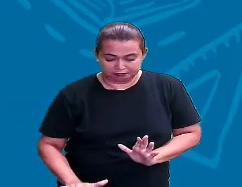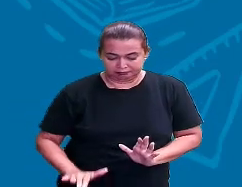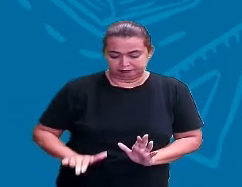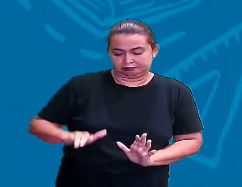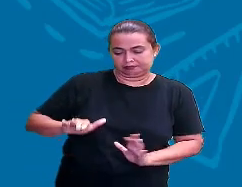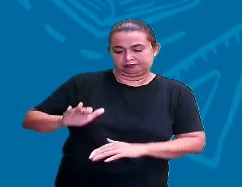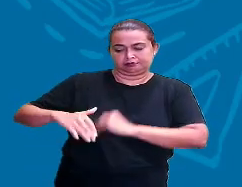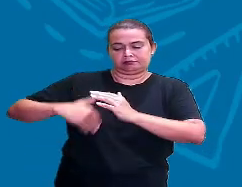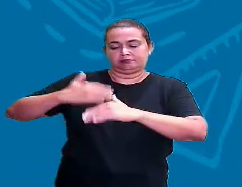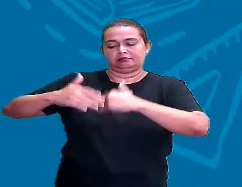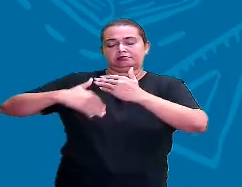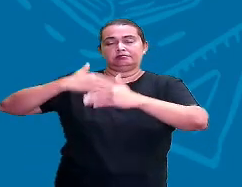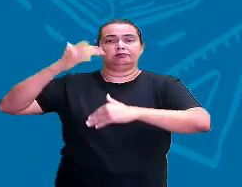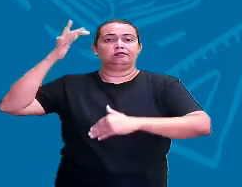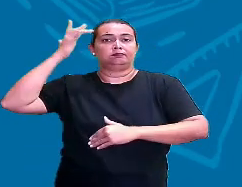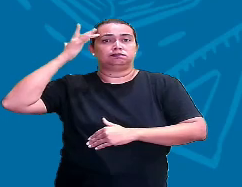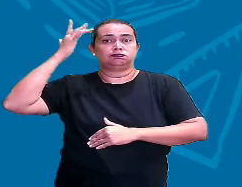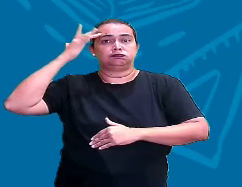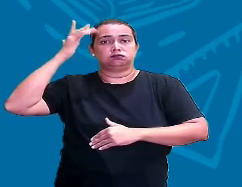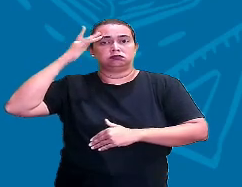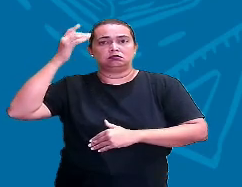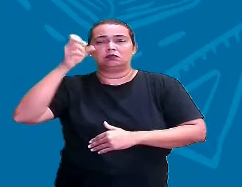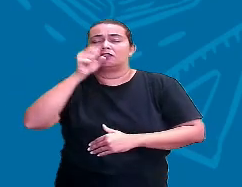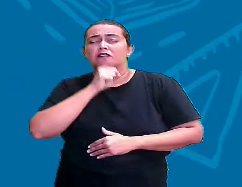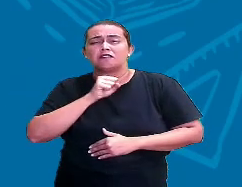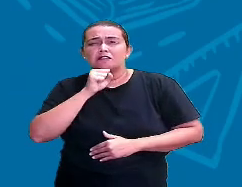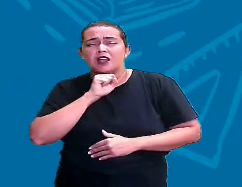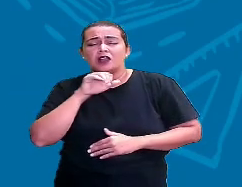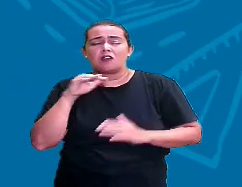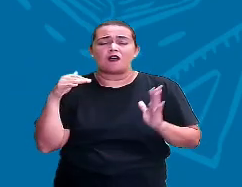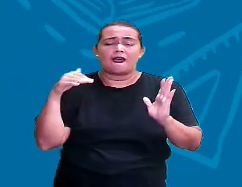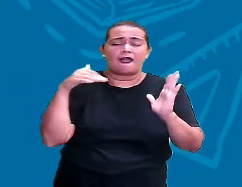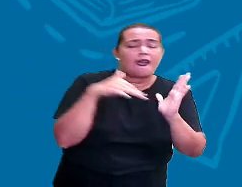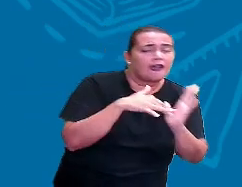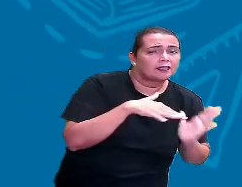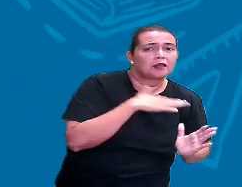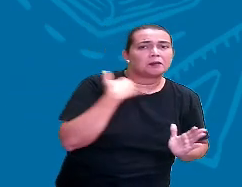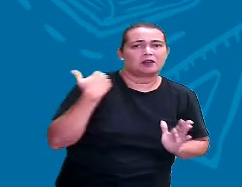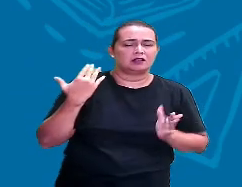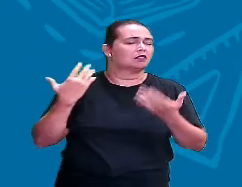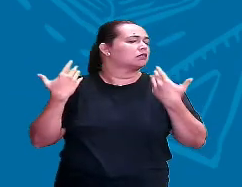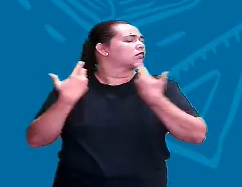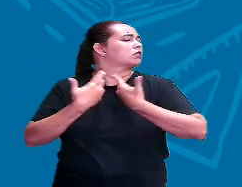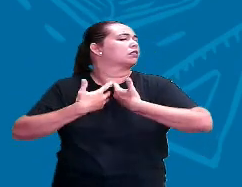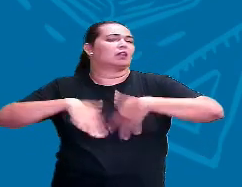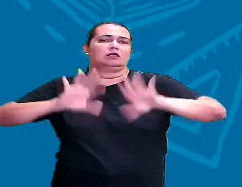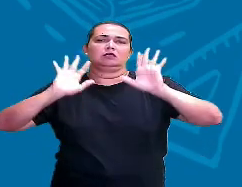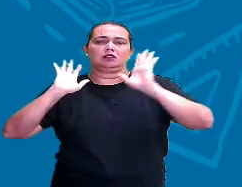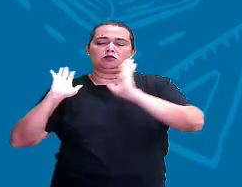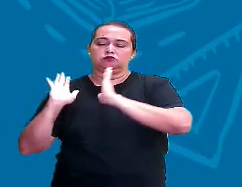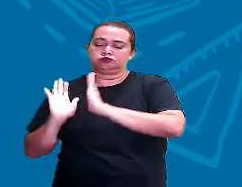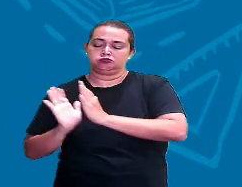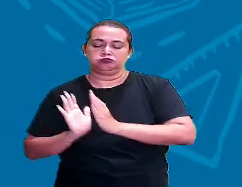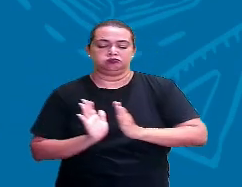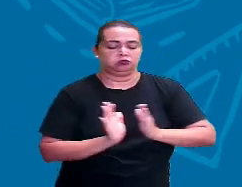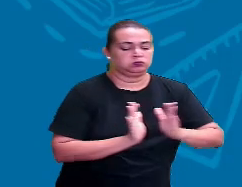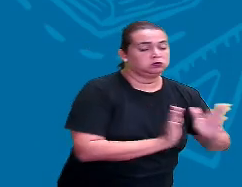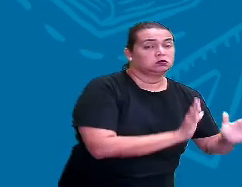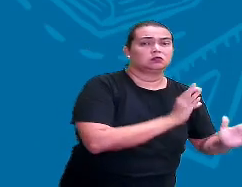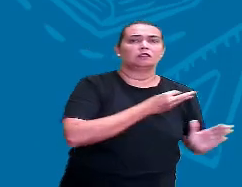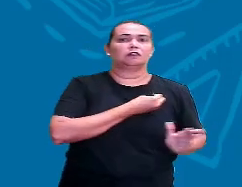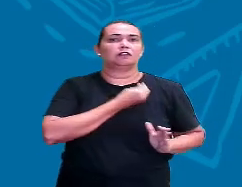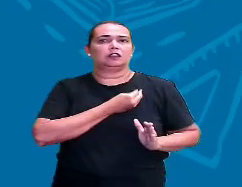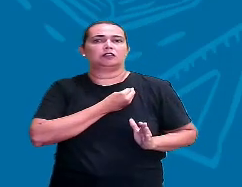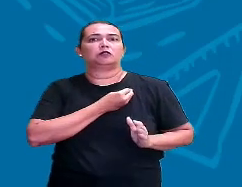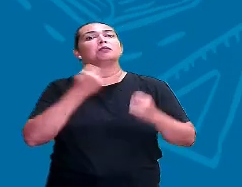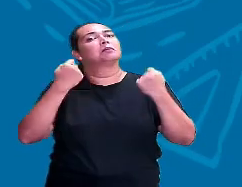né? Fica adulto, vem a envelhecer até falecer. Essa é a ordem natural da vida. Todo ser vivo passa por